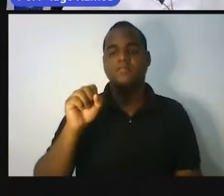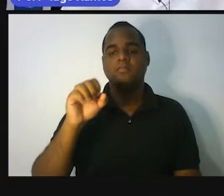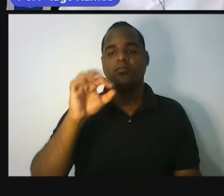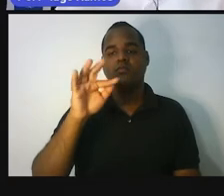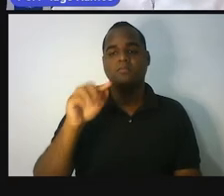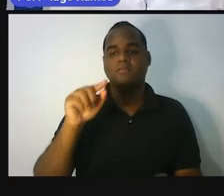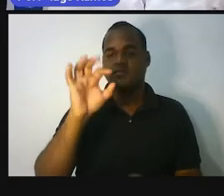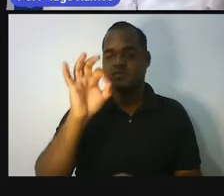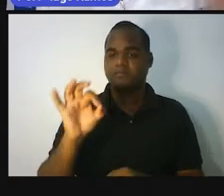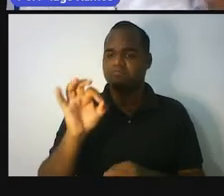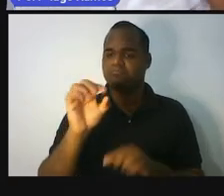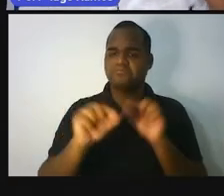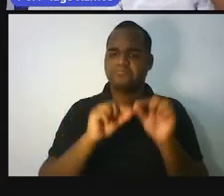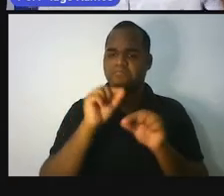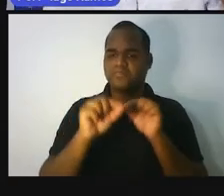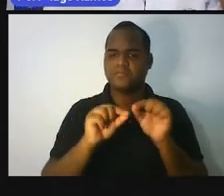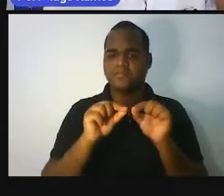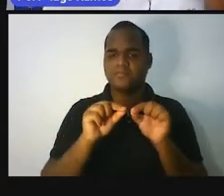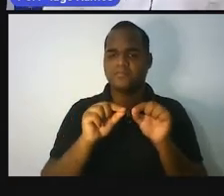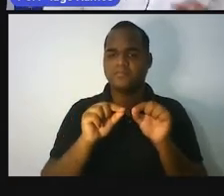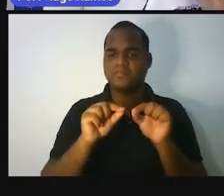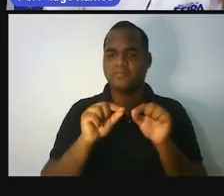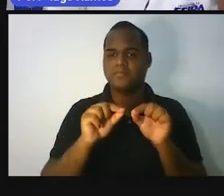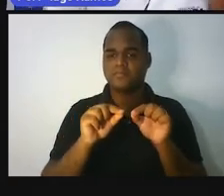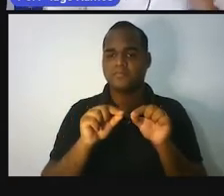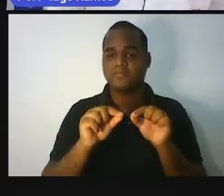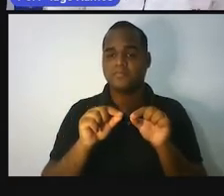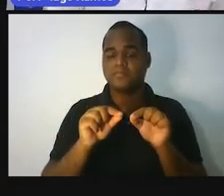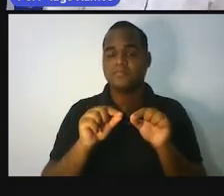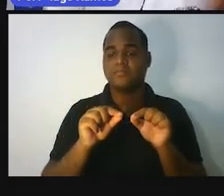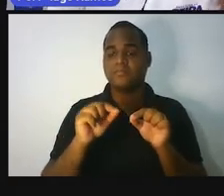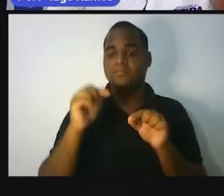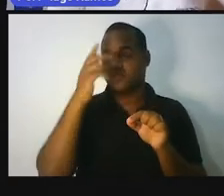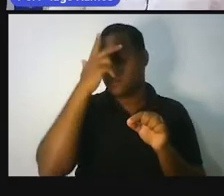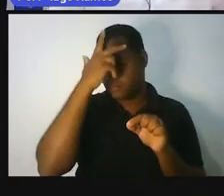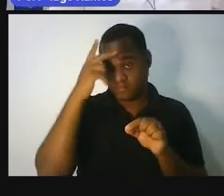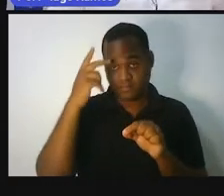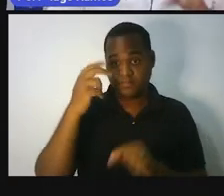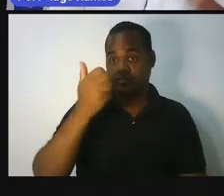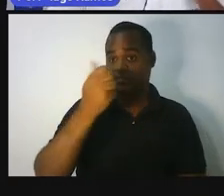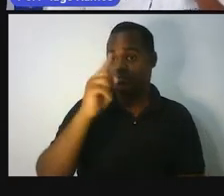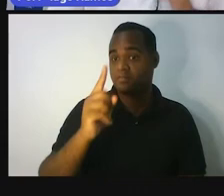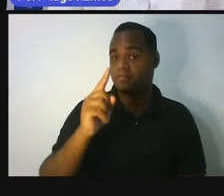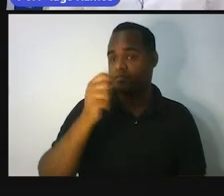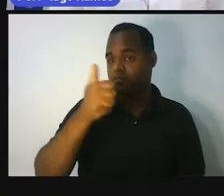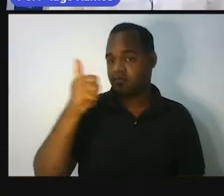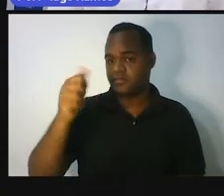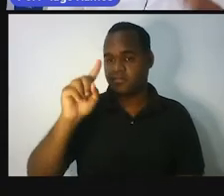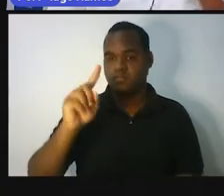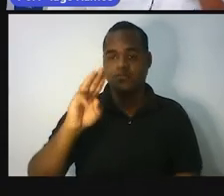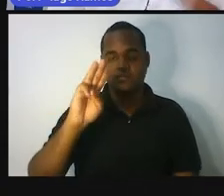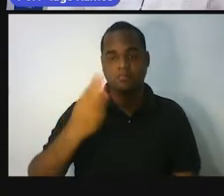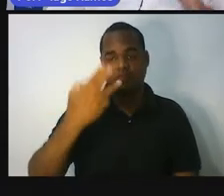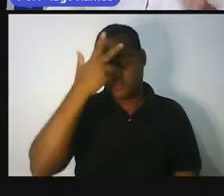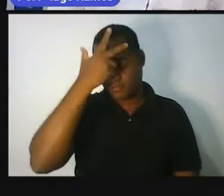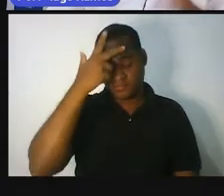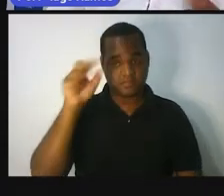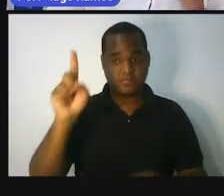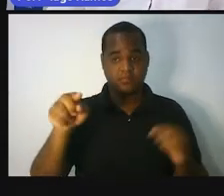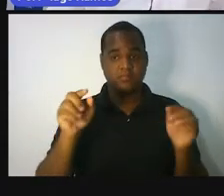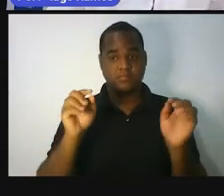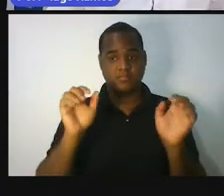de quê, professor? Dos 1.111 milhões de pessoas que